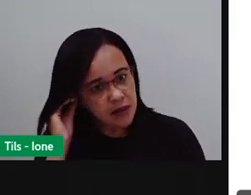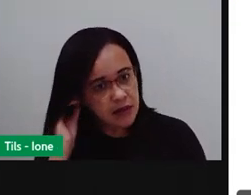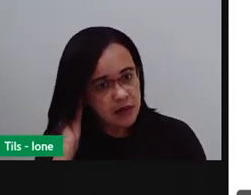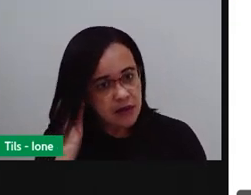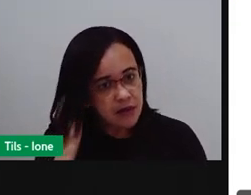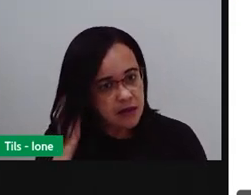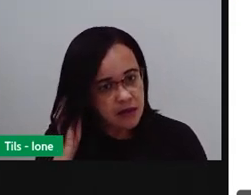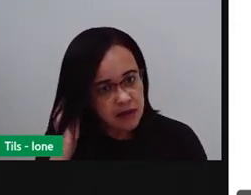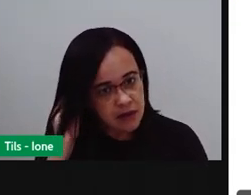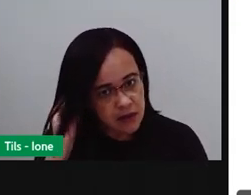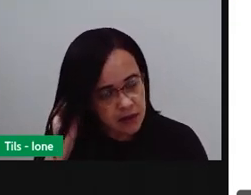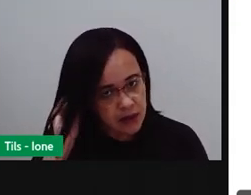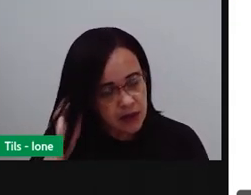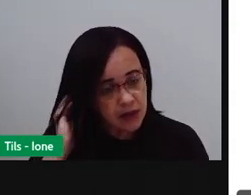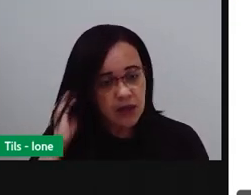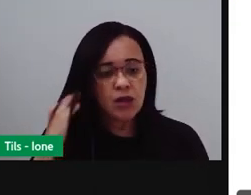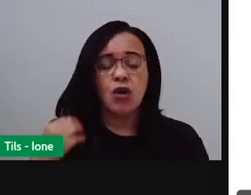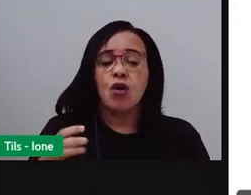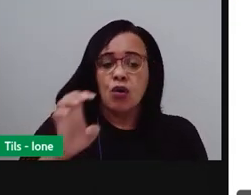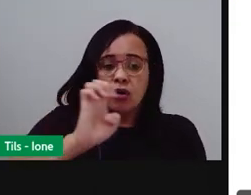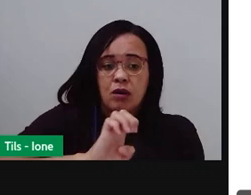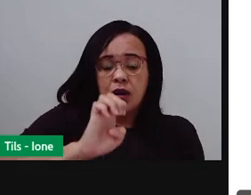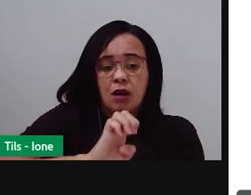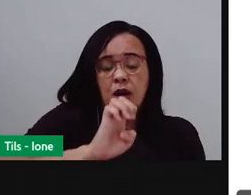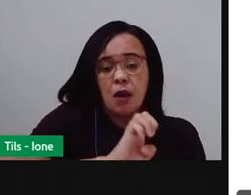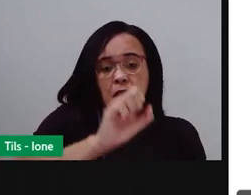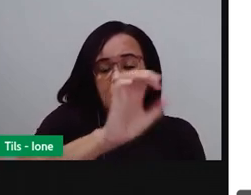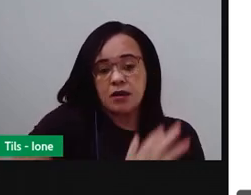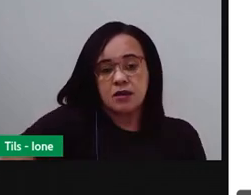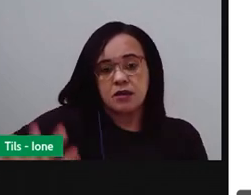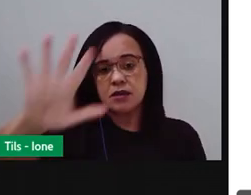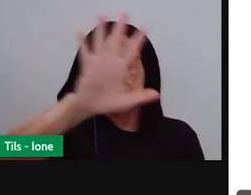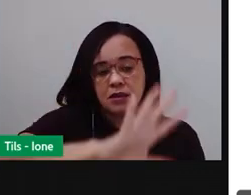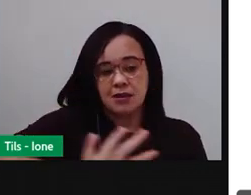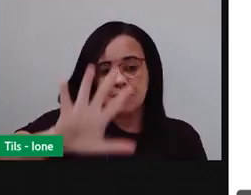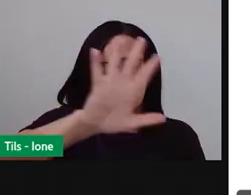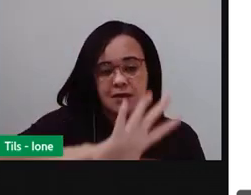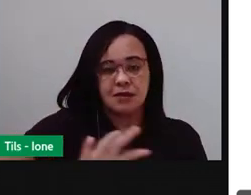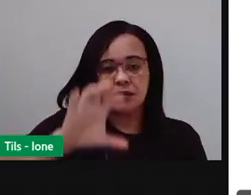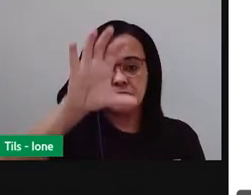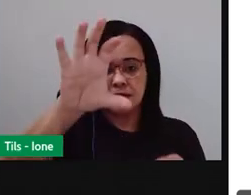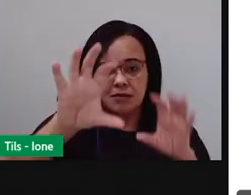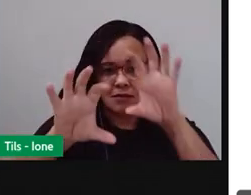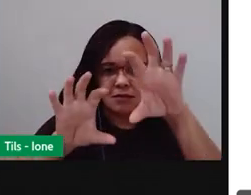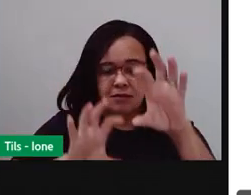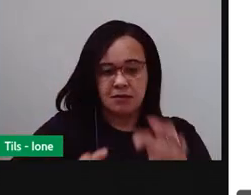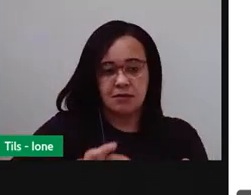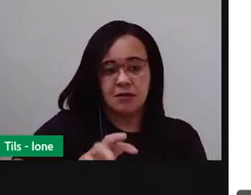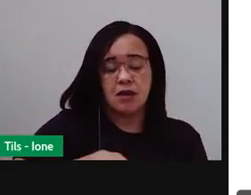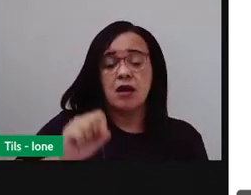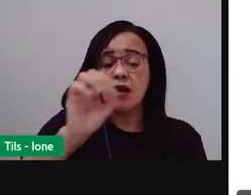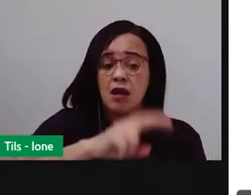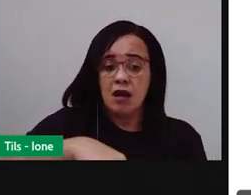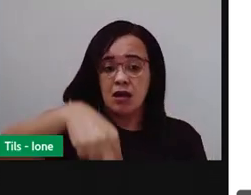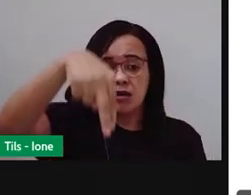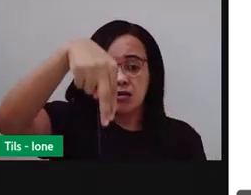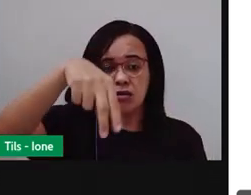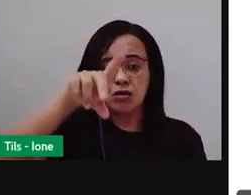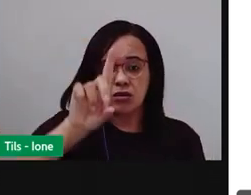Os estados que compõem a Região Nordeste